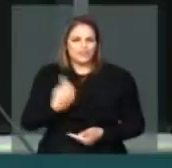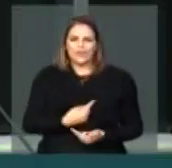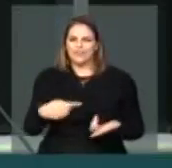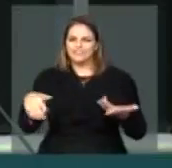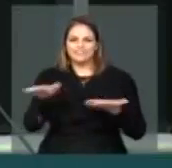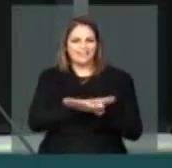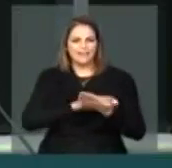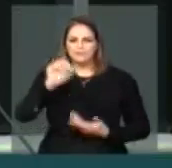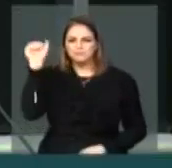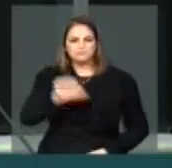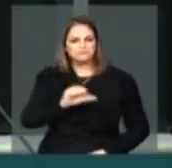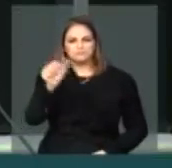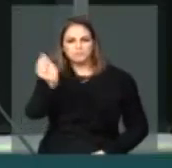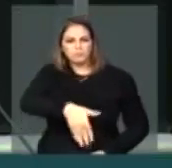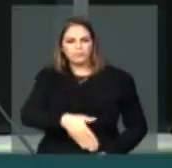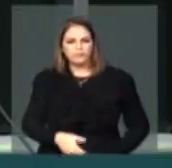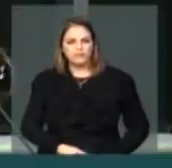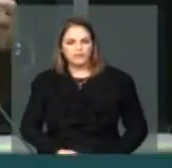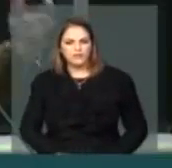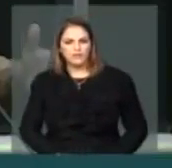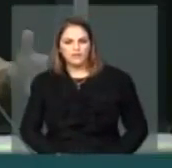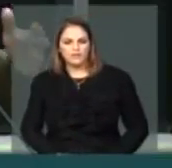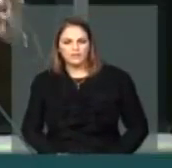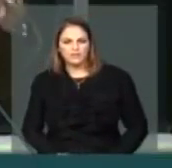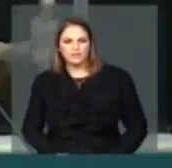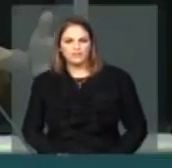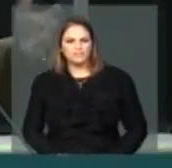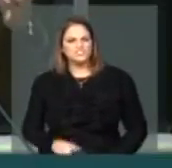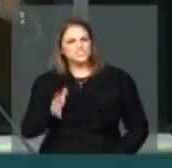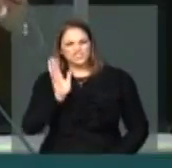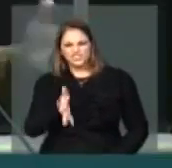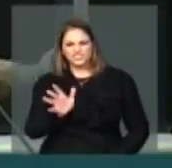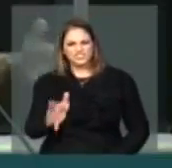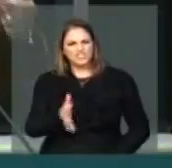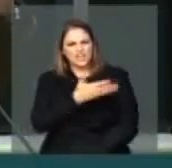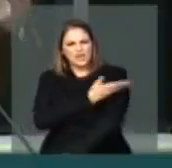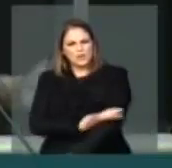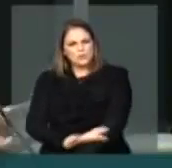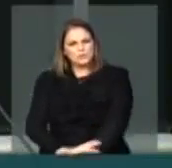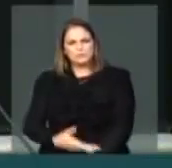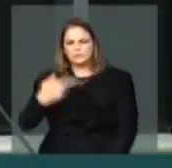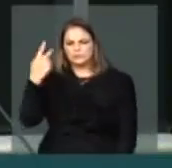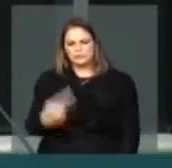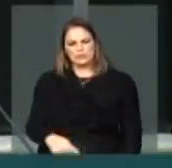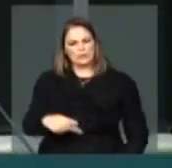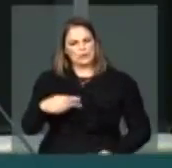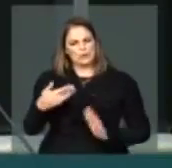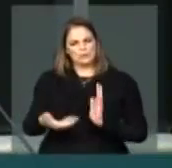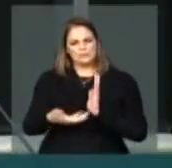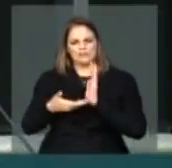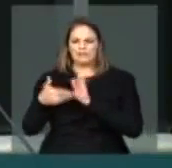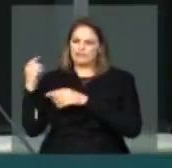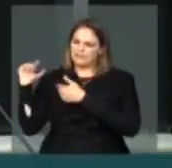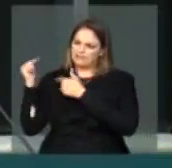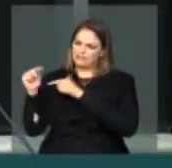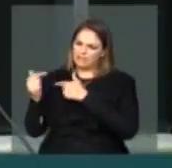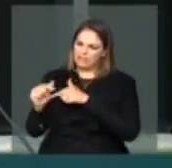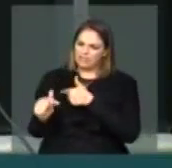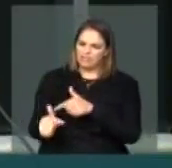fantasioso, esse tempo todo. É da praxe, é da norma, é do regimento, é da tradição, é da democracia